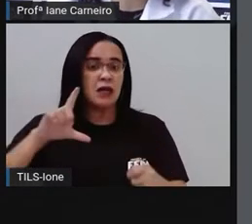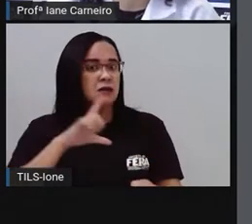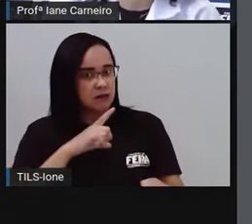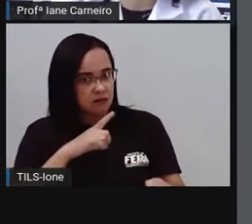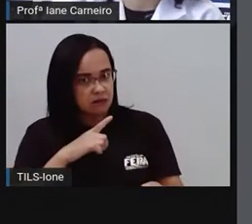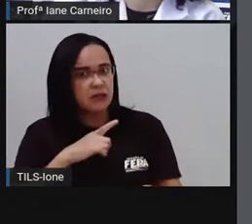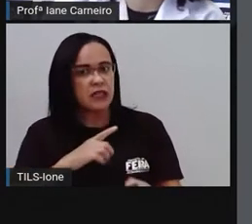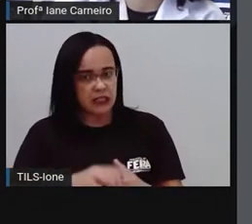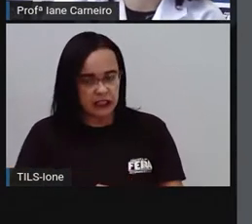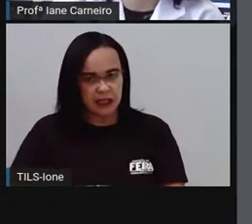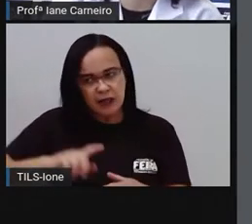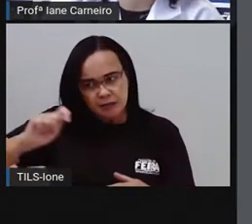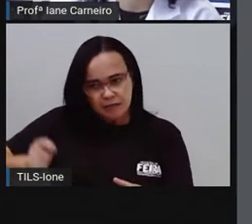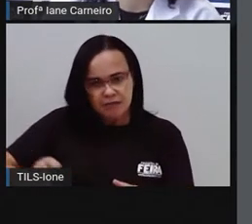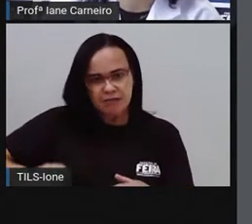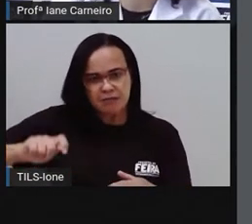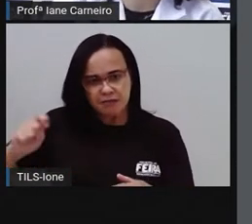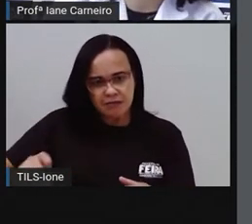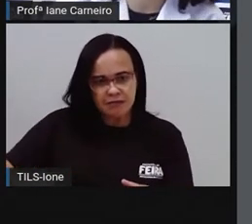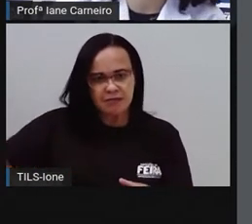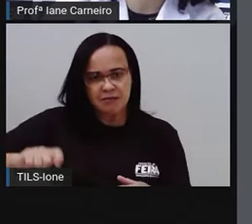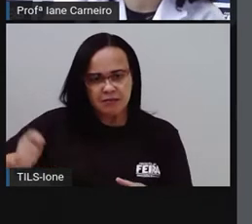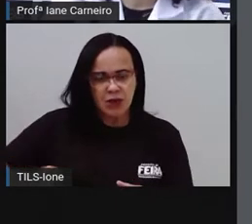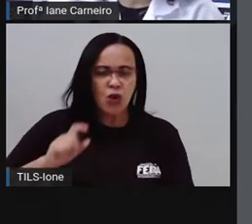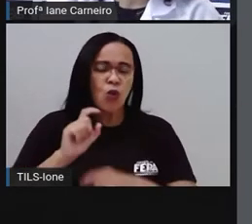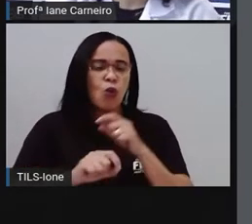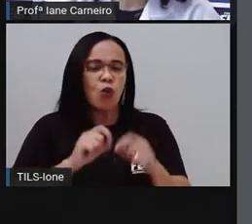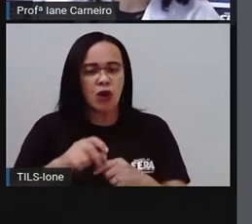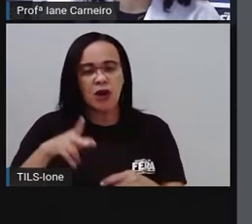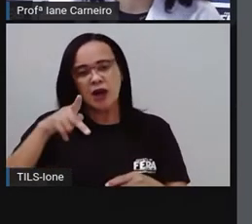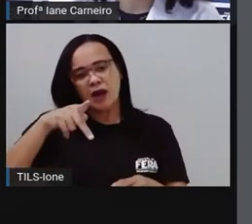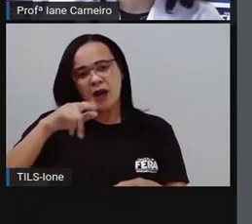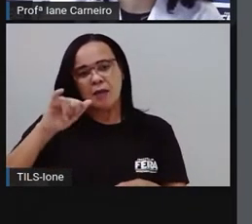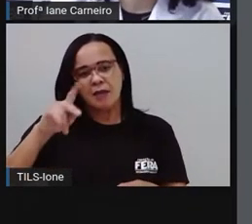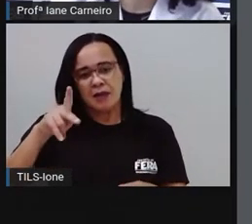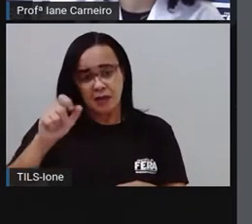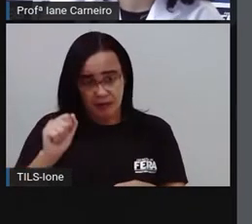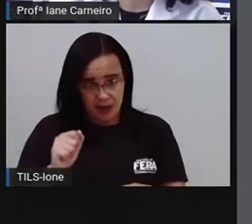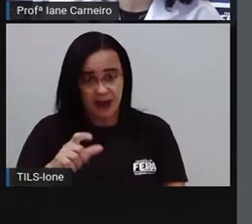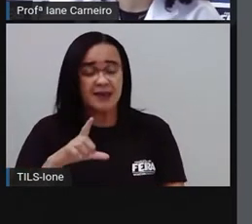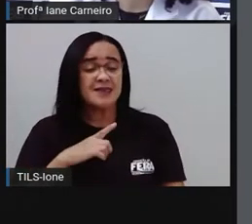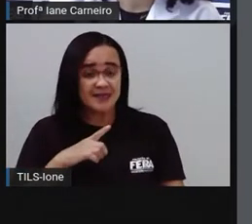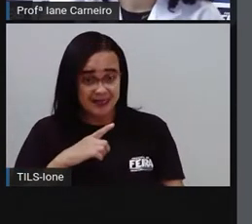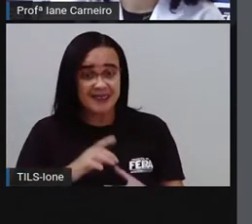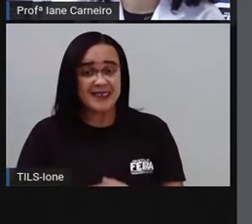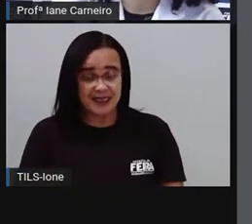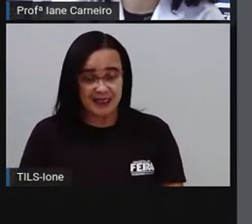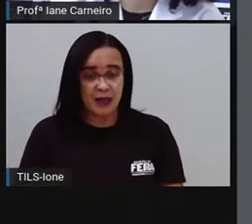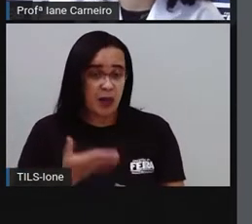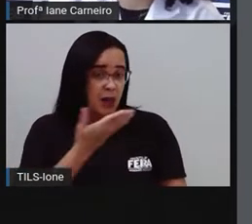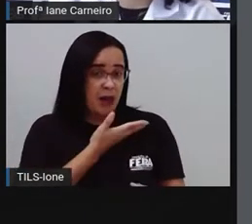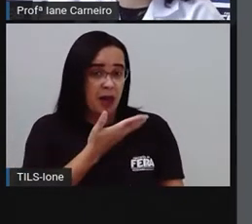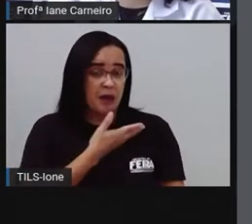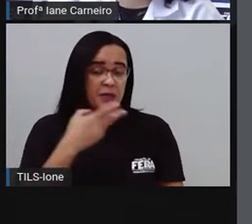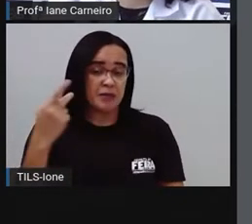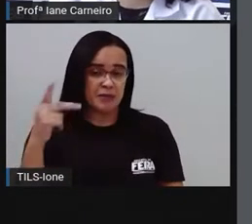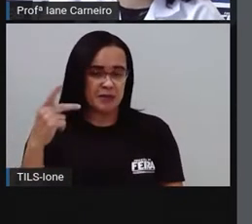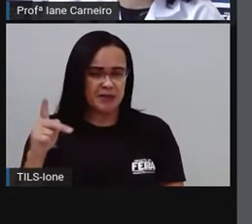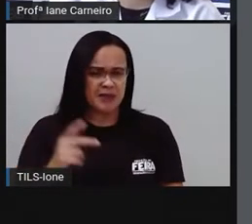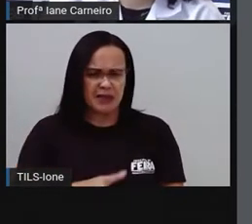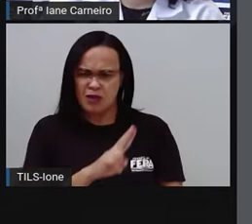gente que chama os papagaios de quadrados, de pipas. E teve um amigo meu que chamava de pandorga.